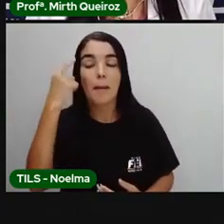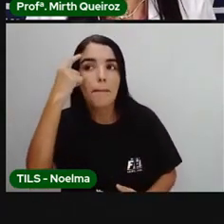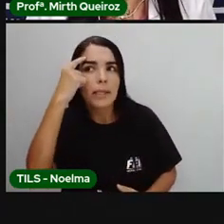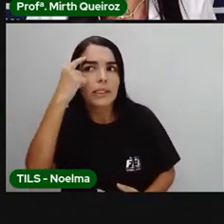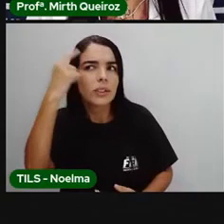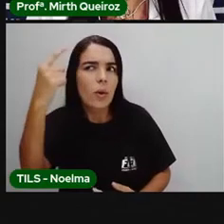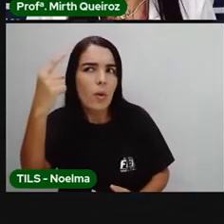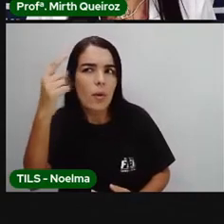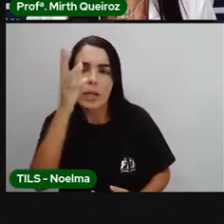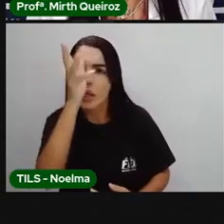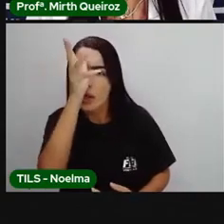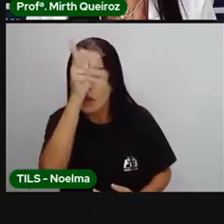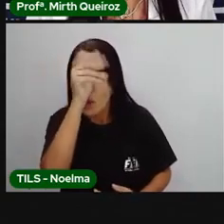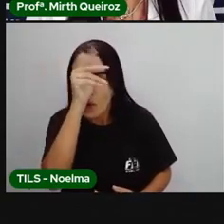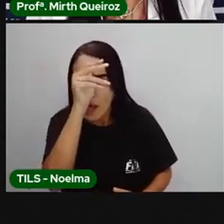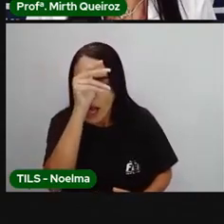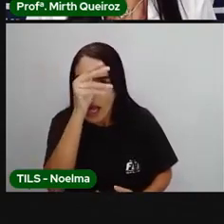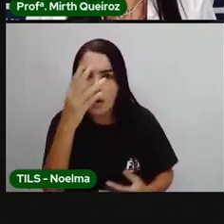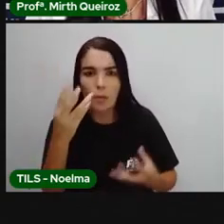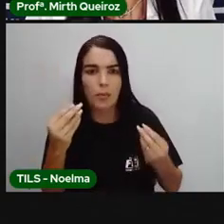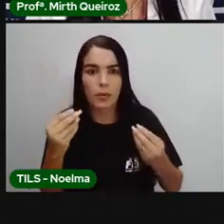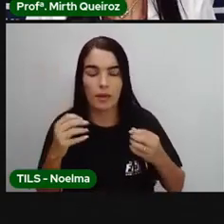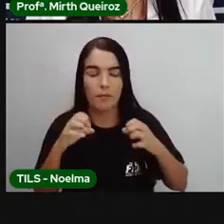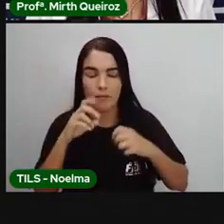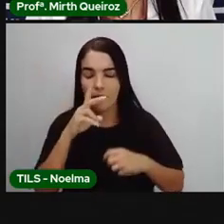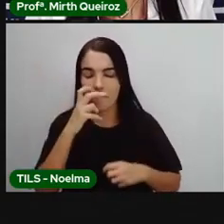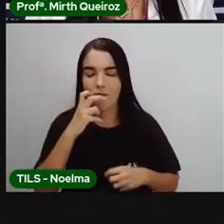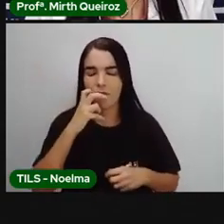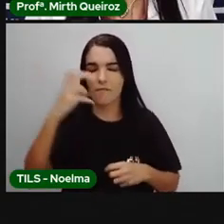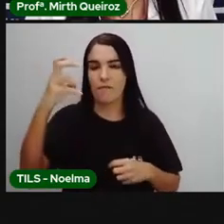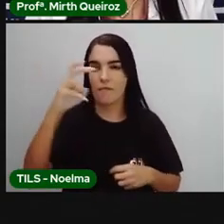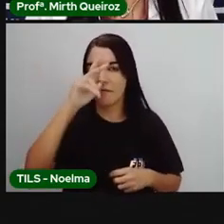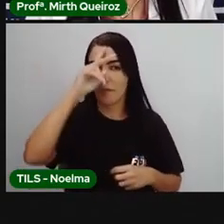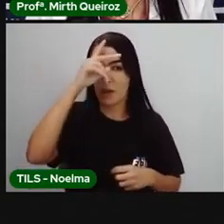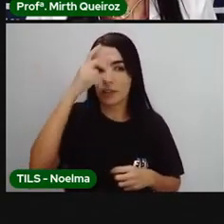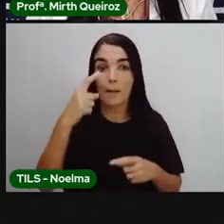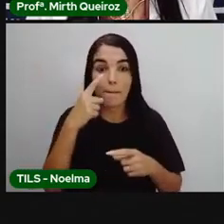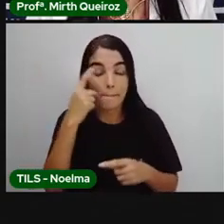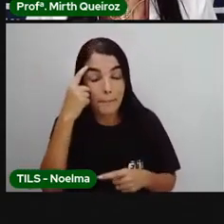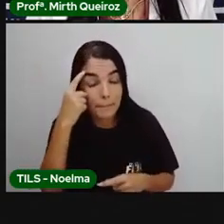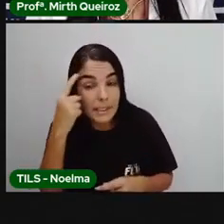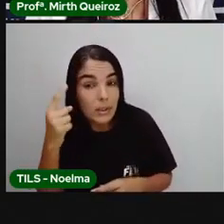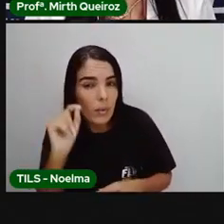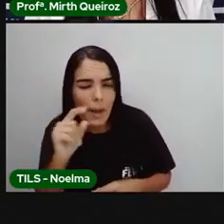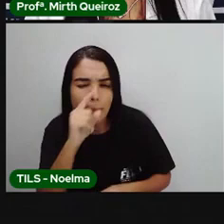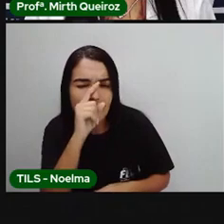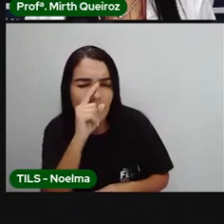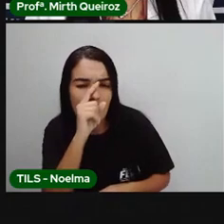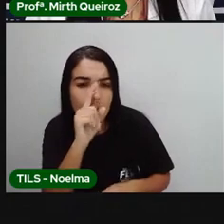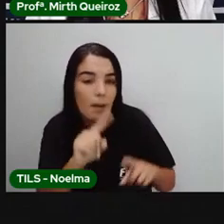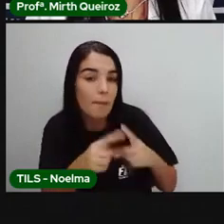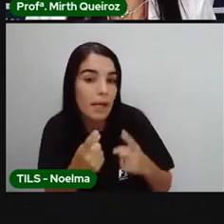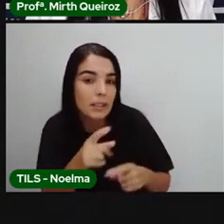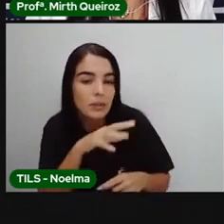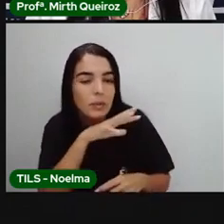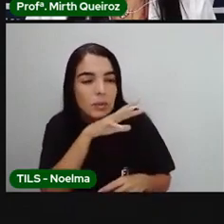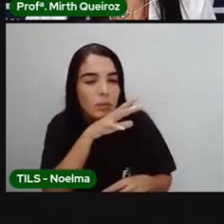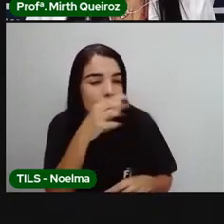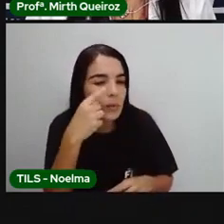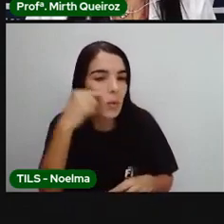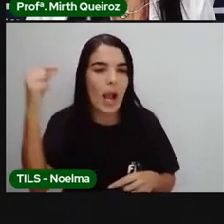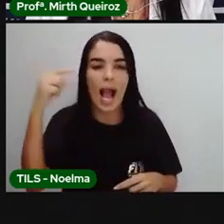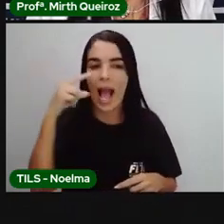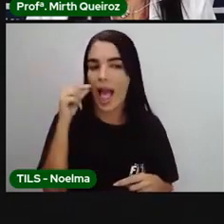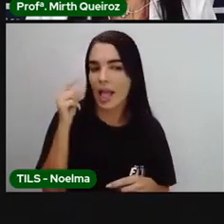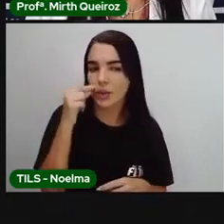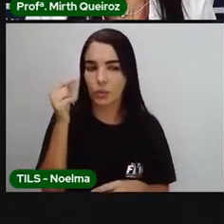achou que o galo, por ser um animal mais assustador, era perigoso para ele. E já o gato,